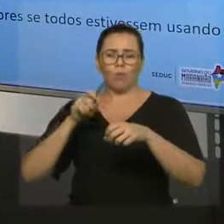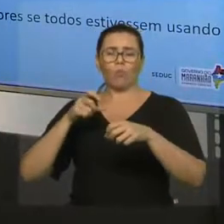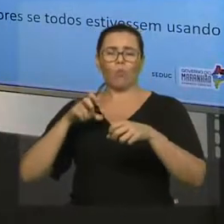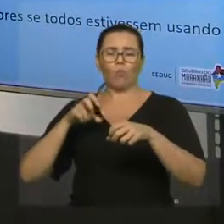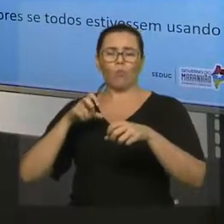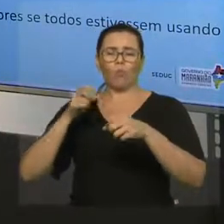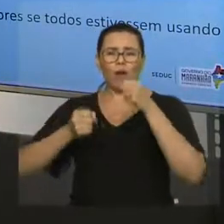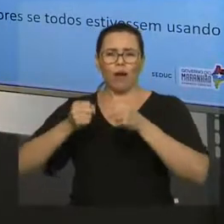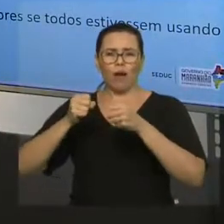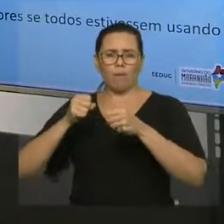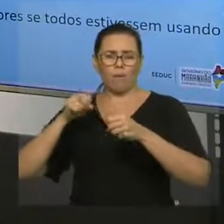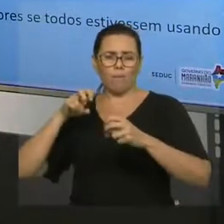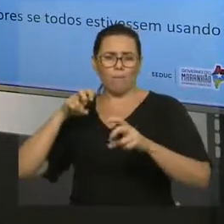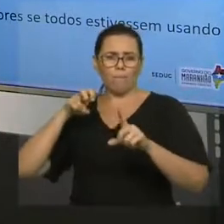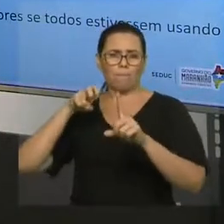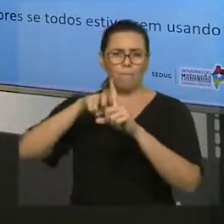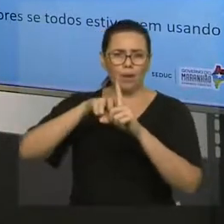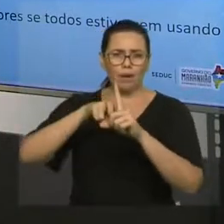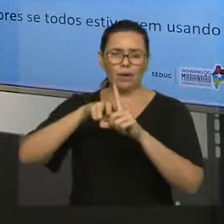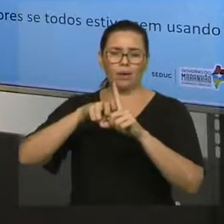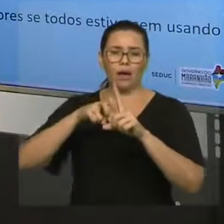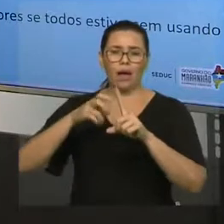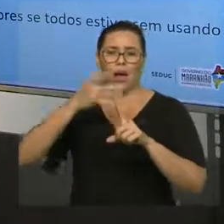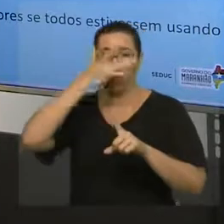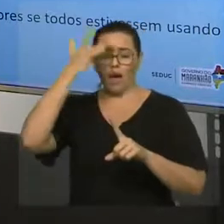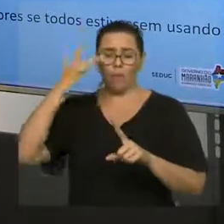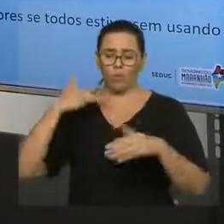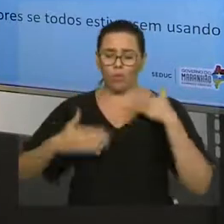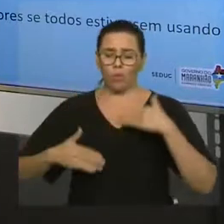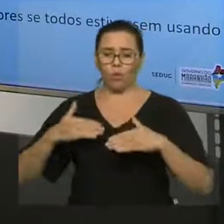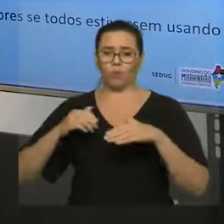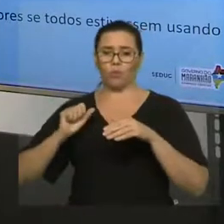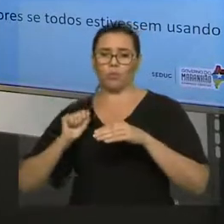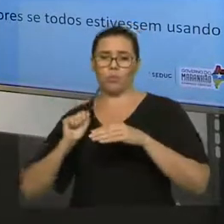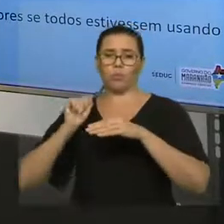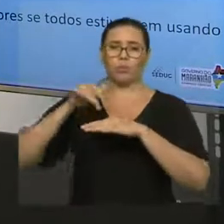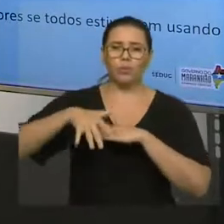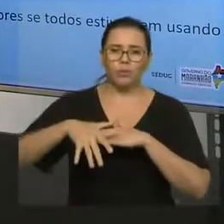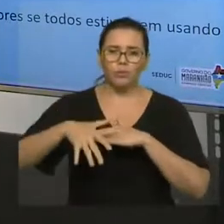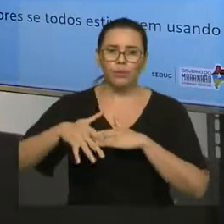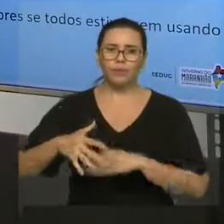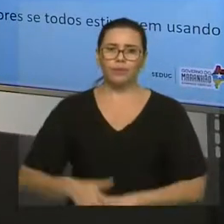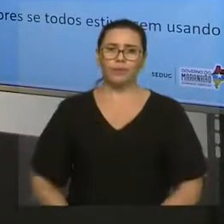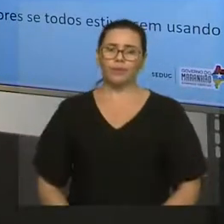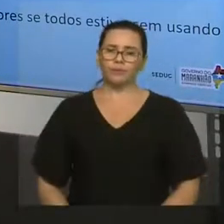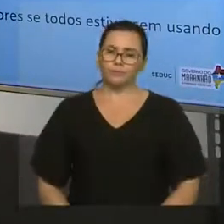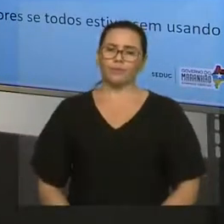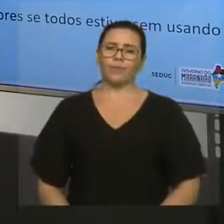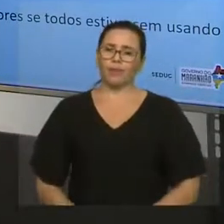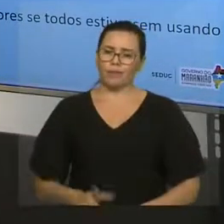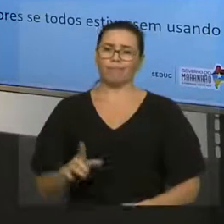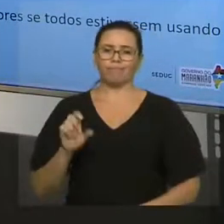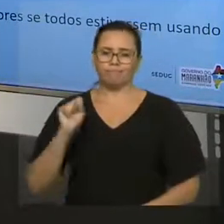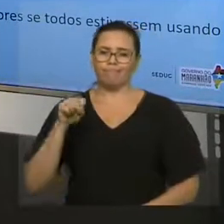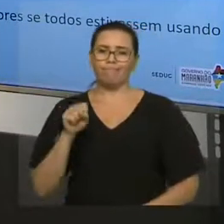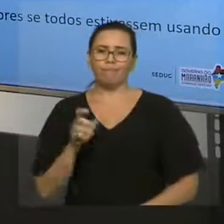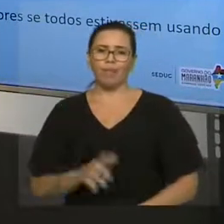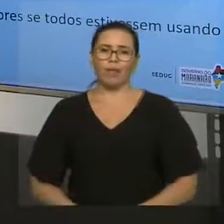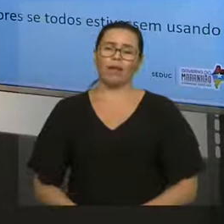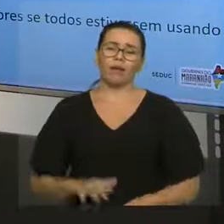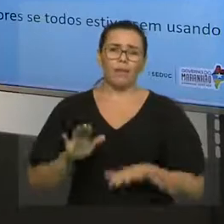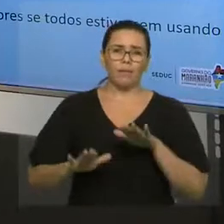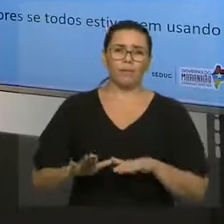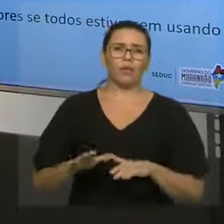um carro, quando... Isso por causa da nossa inércia. Mesma coisa que a gente é lançado para trás, quando a gente vai, por exemplo,